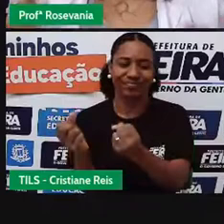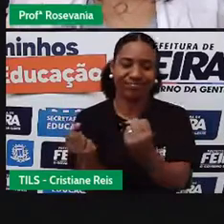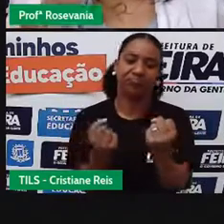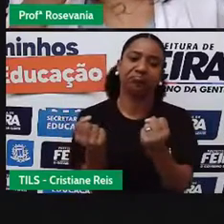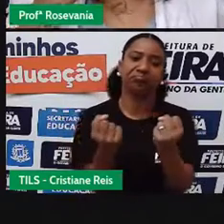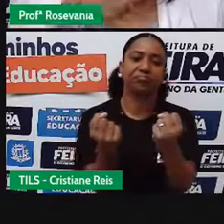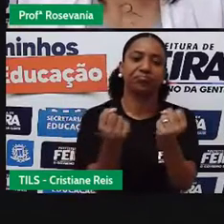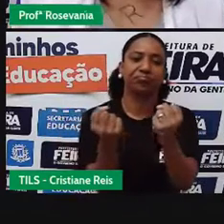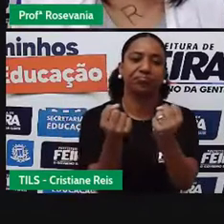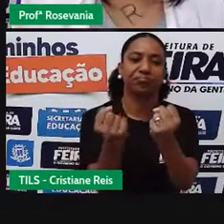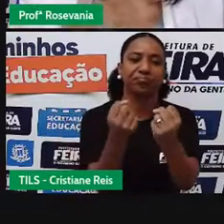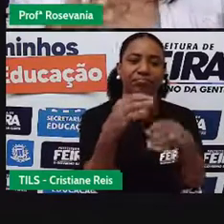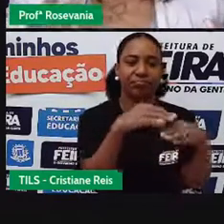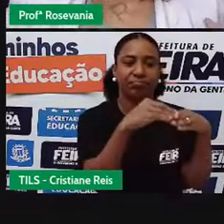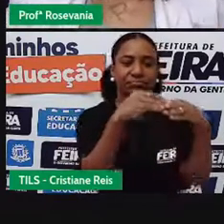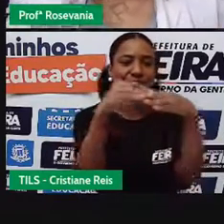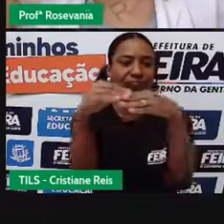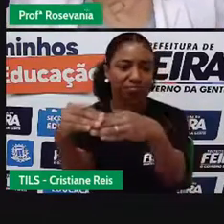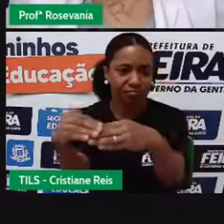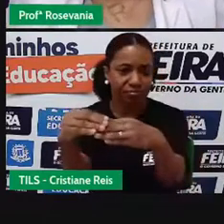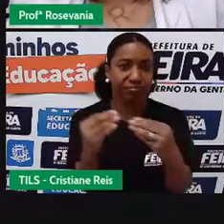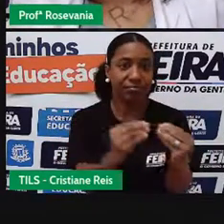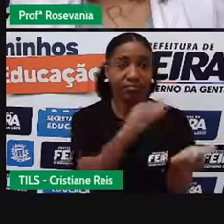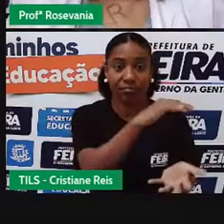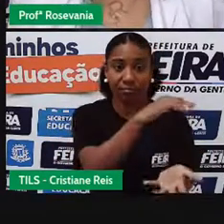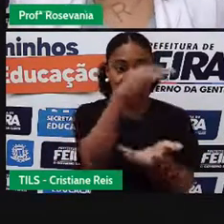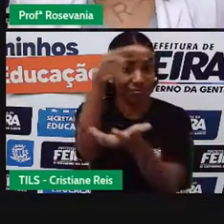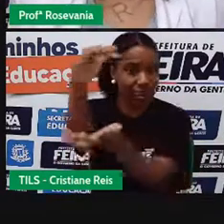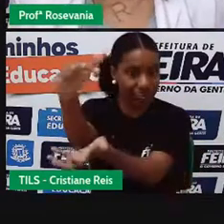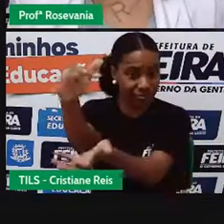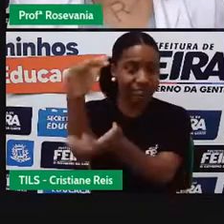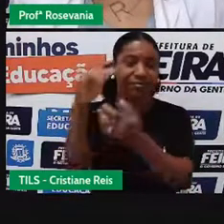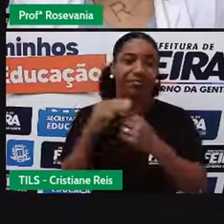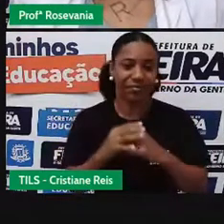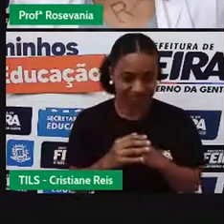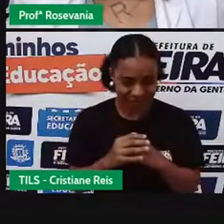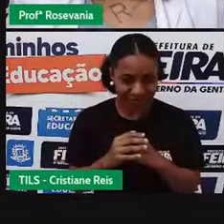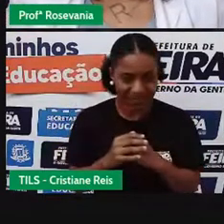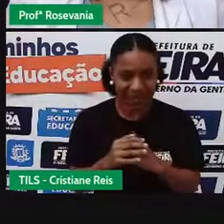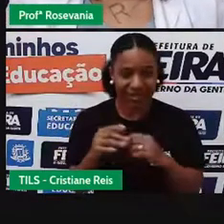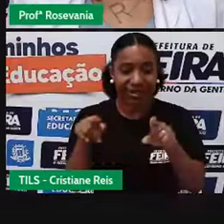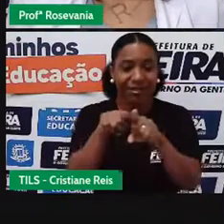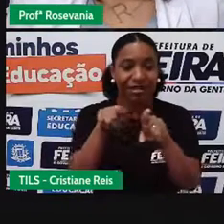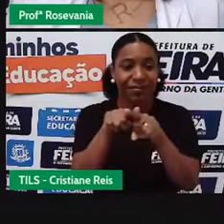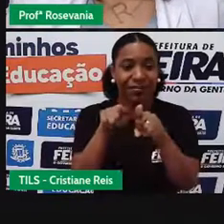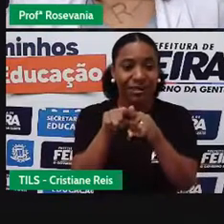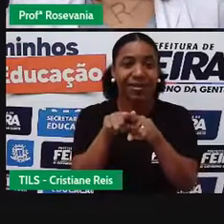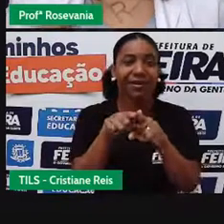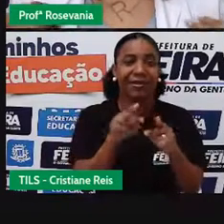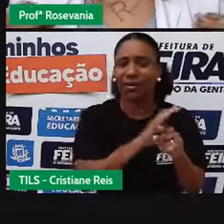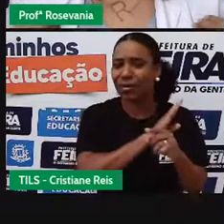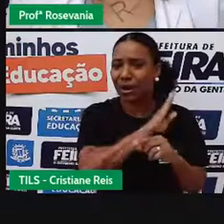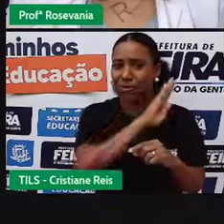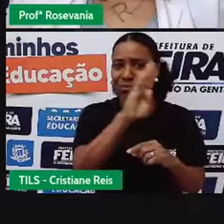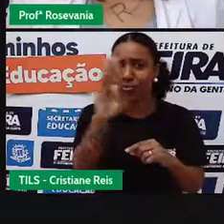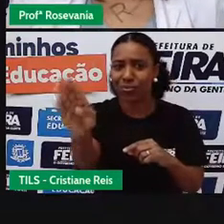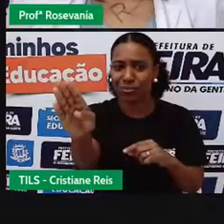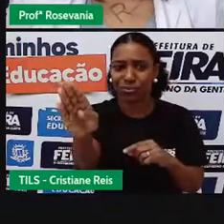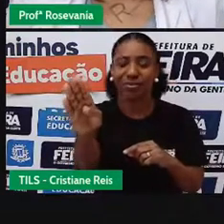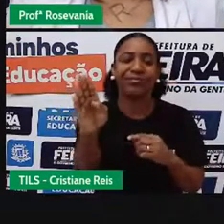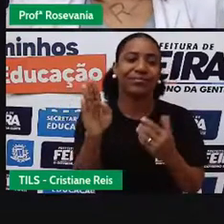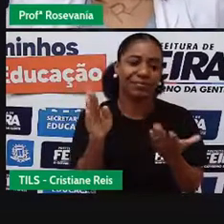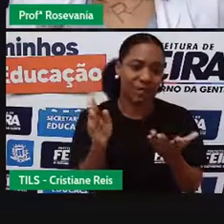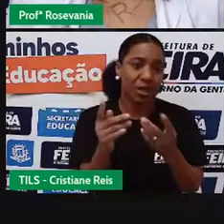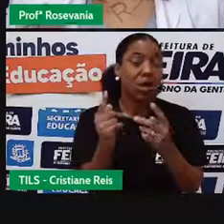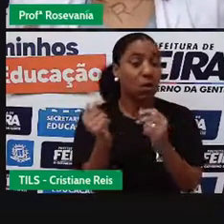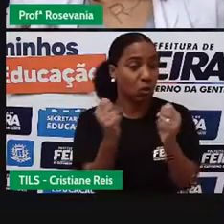aquilo, sai do local específico e vai, né, para o ponto, né, de entrega. Acaba sendo